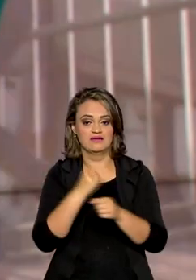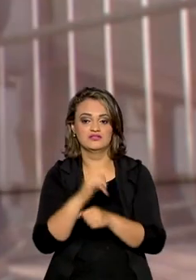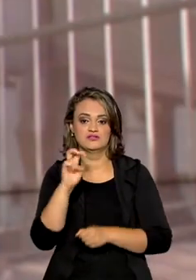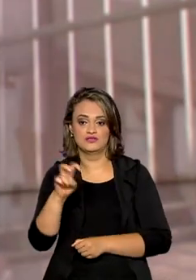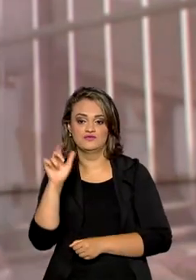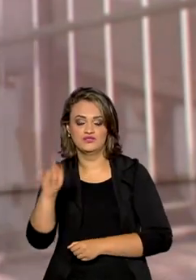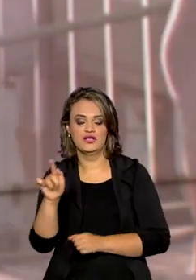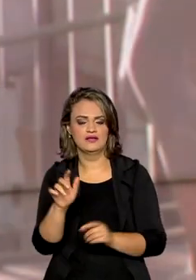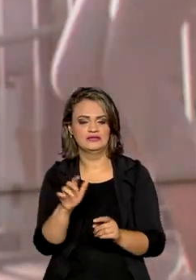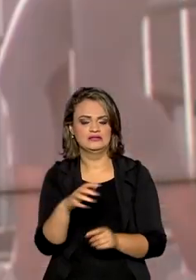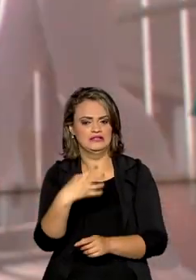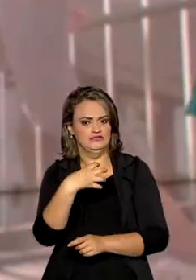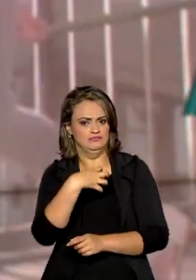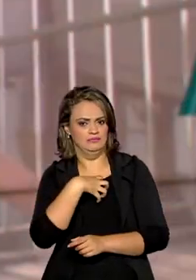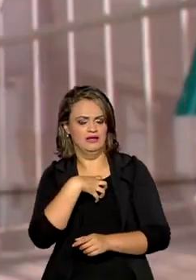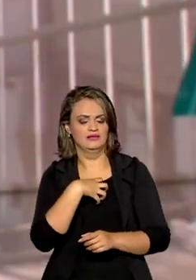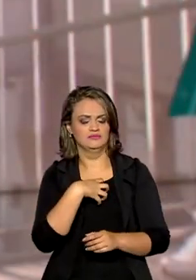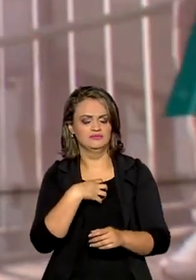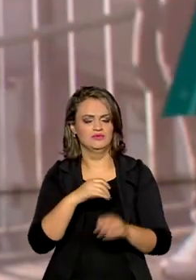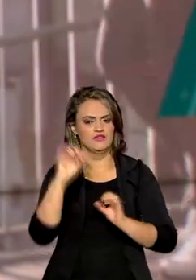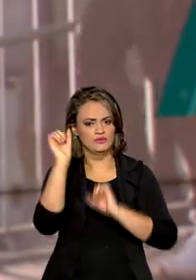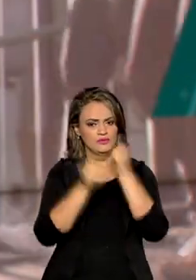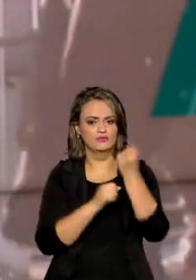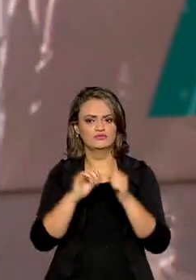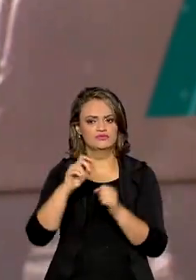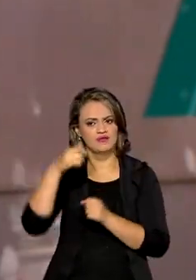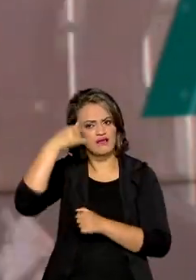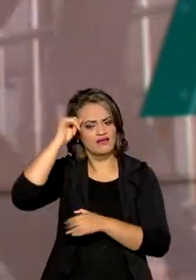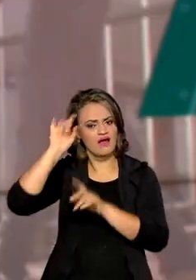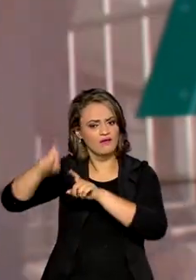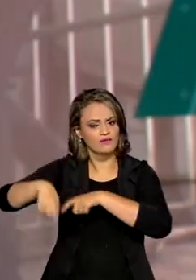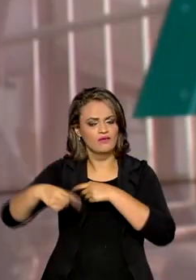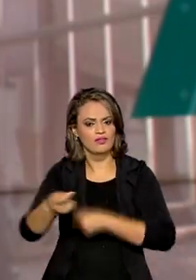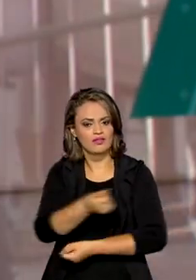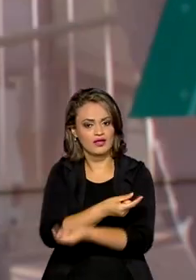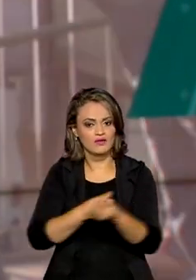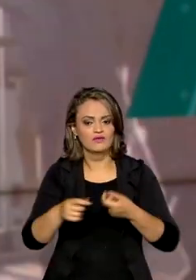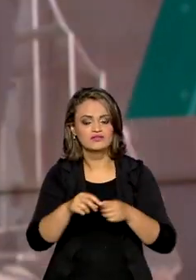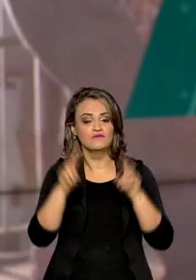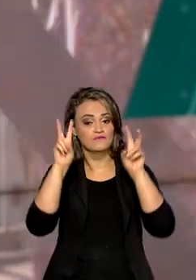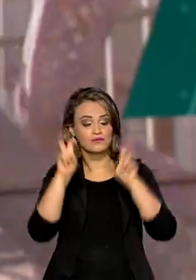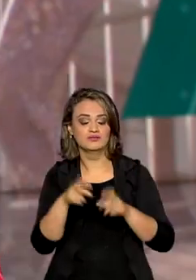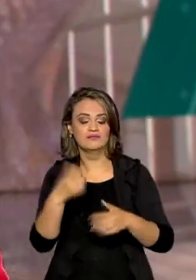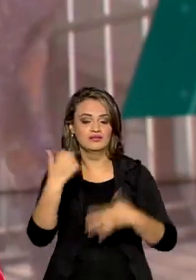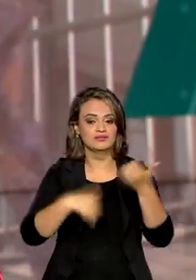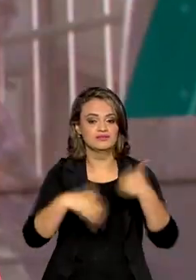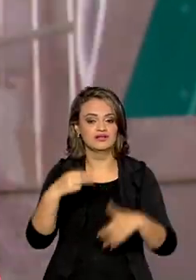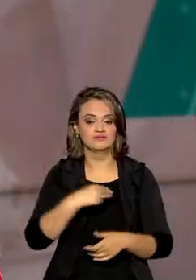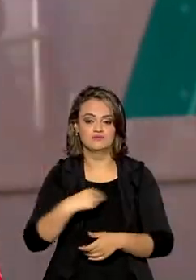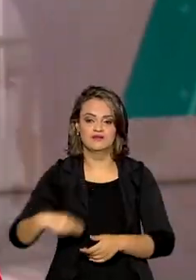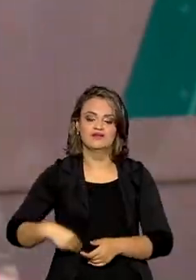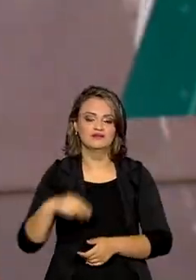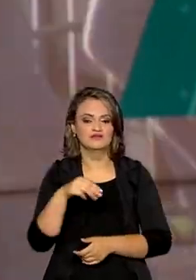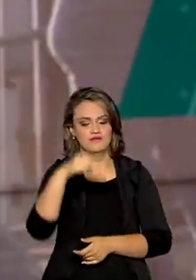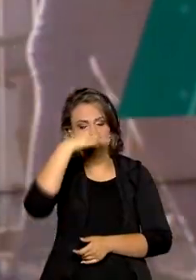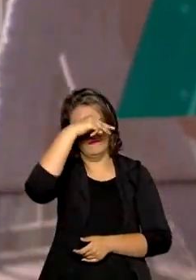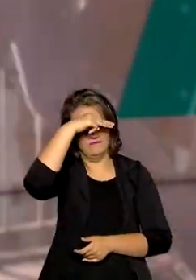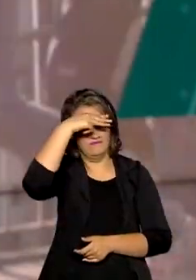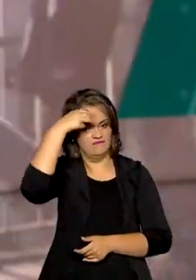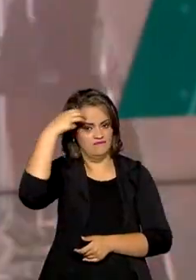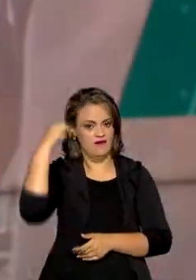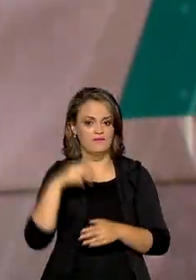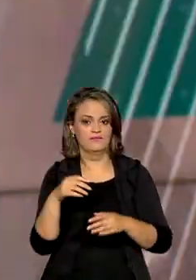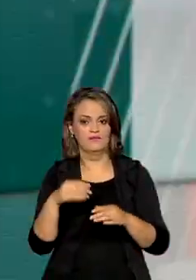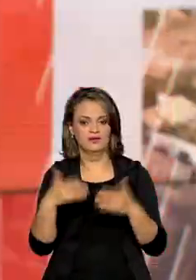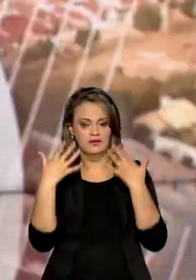impactos na indústria e no agronegócio foram os assuntos da participação do ministro das Comunicações, Fábio Faria, em audiência na Câmara